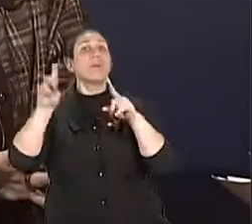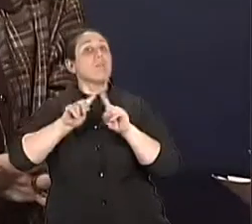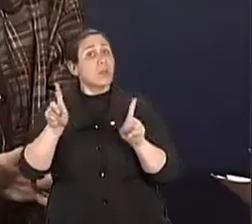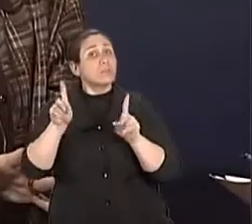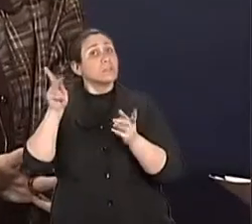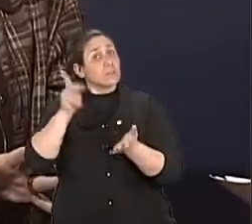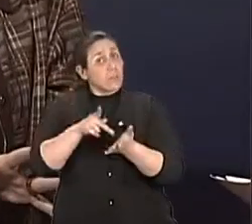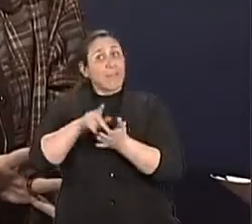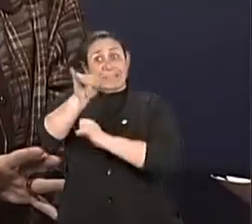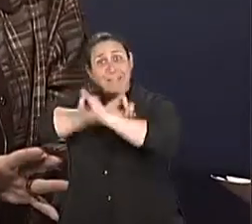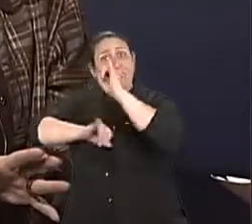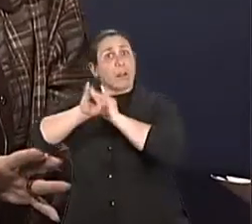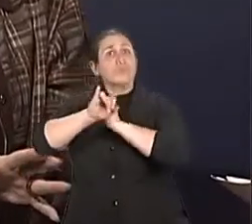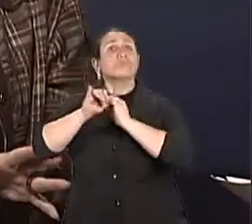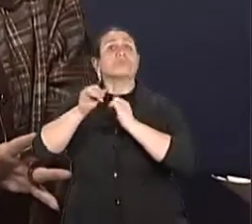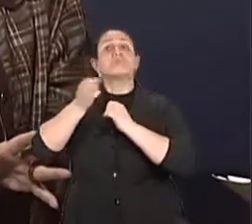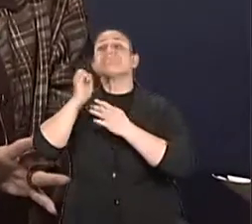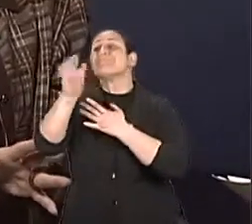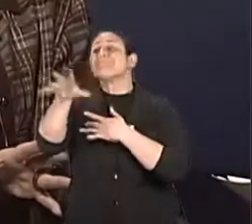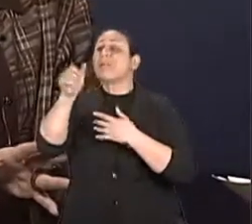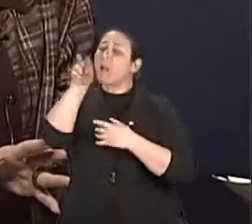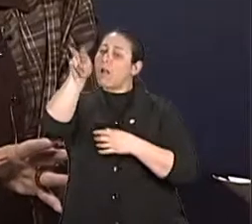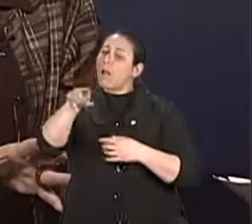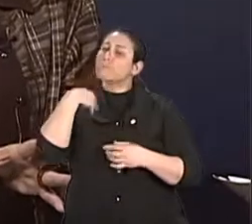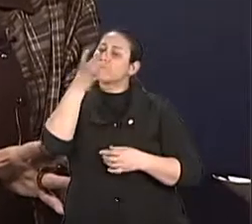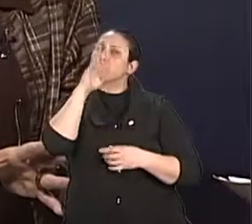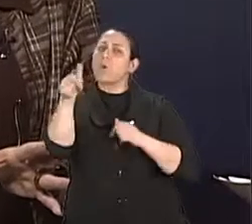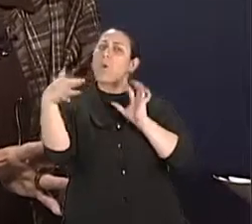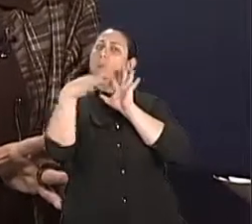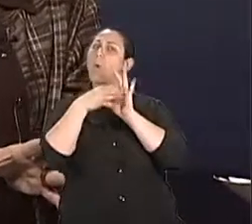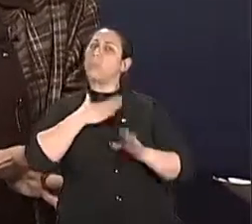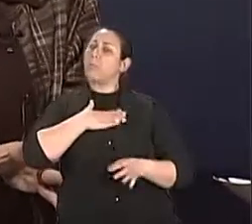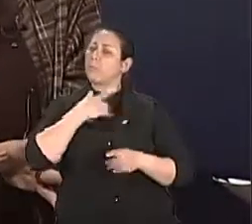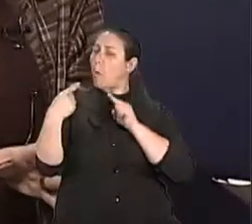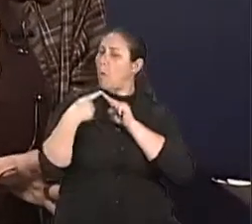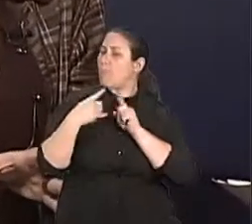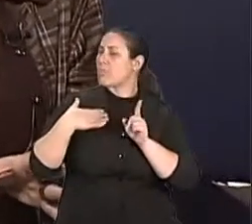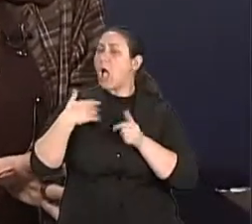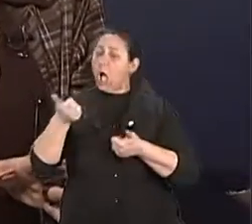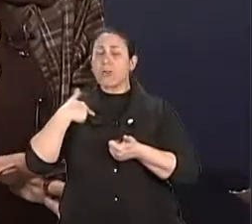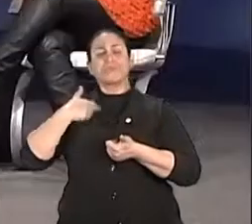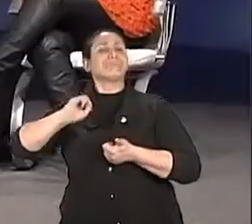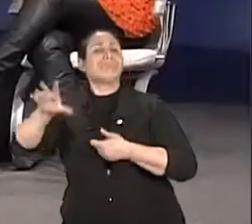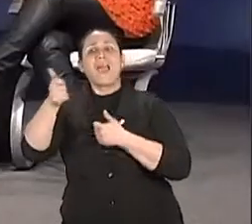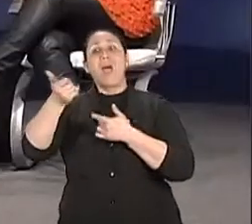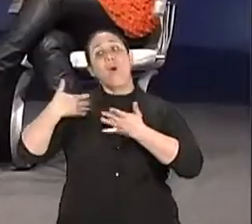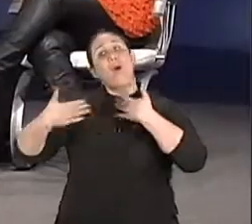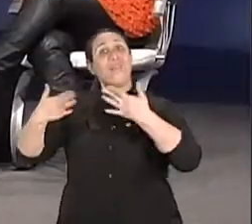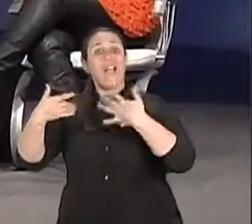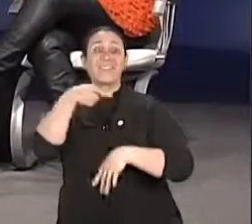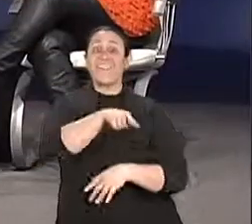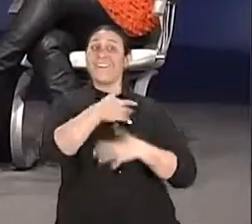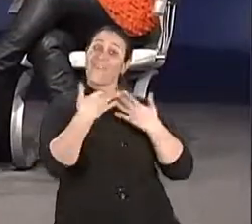desconhecidas na internet. Se apaixonaram pela mesma pessoa. Mas aí tem que brindar duas